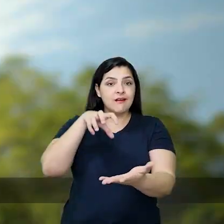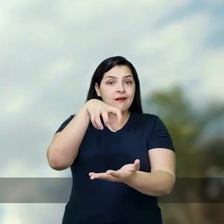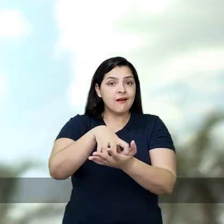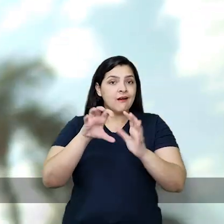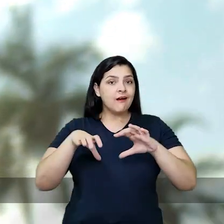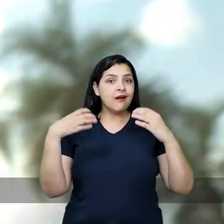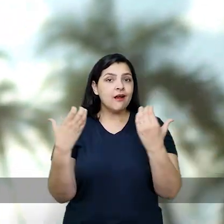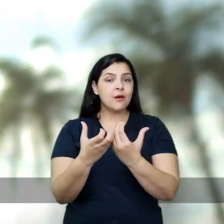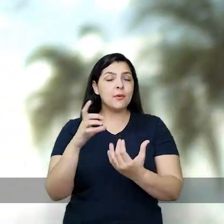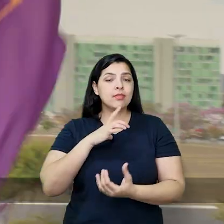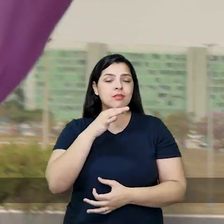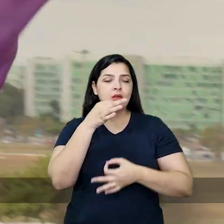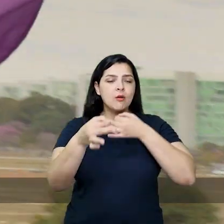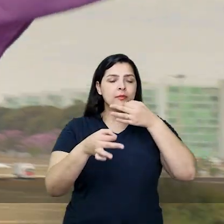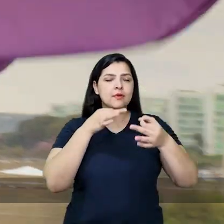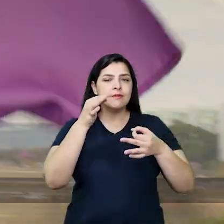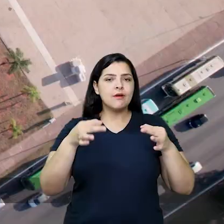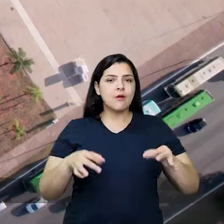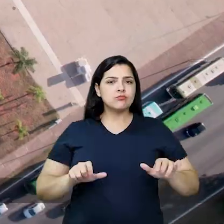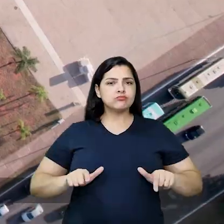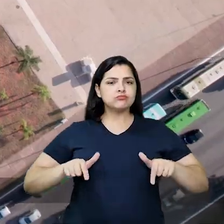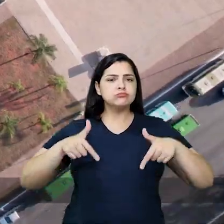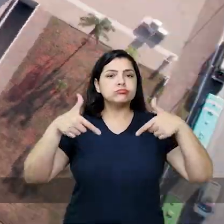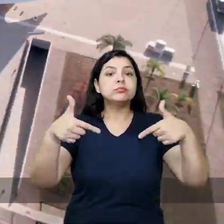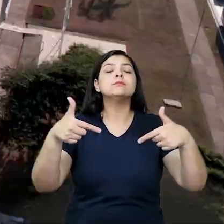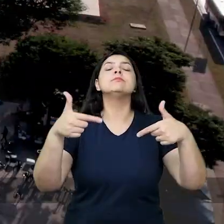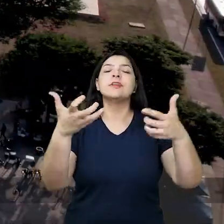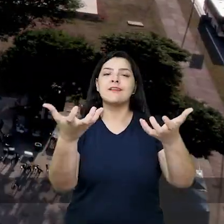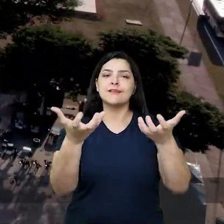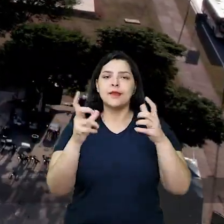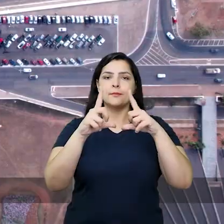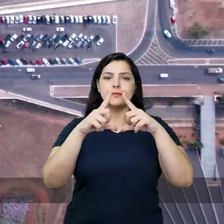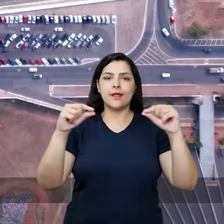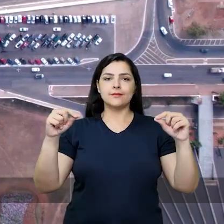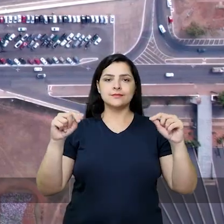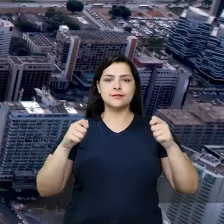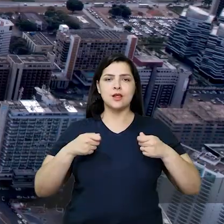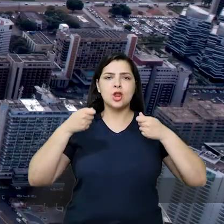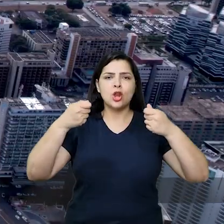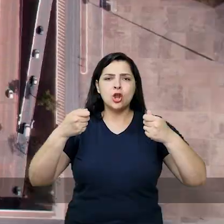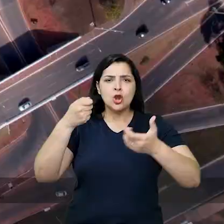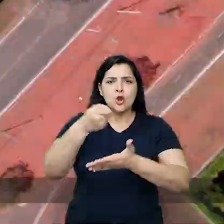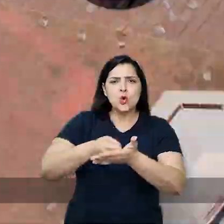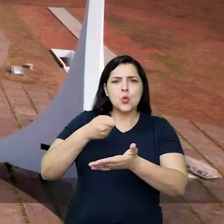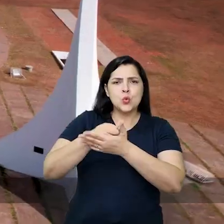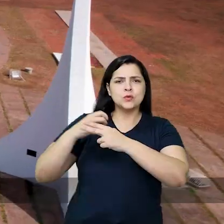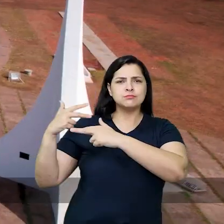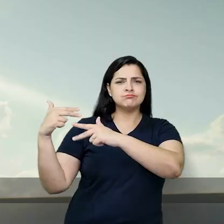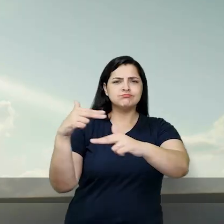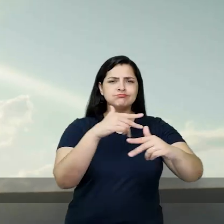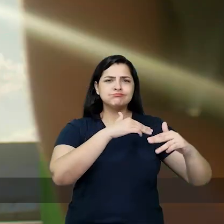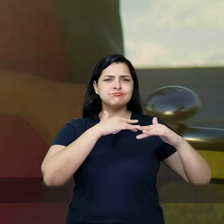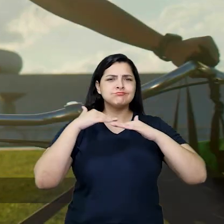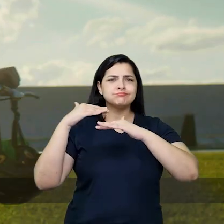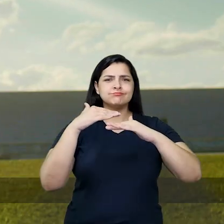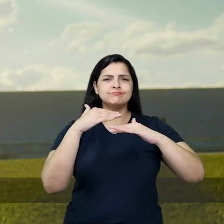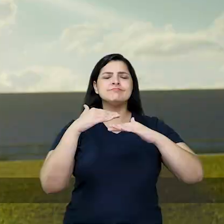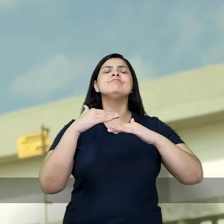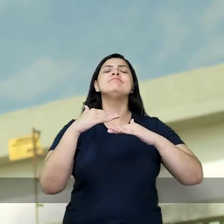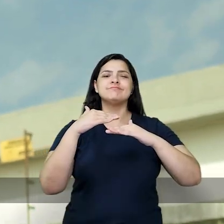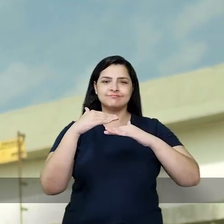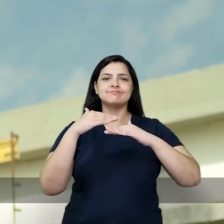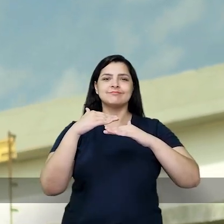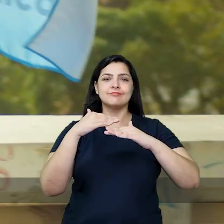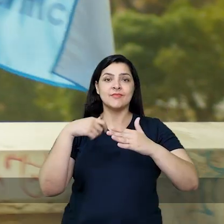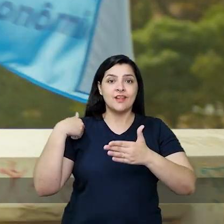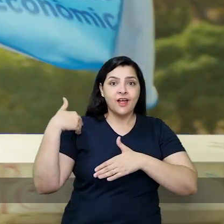encontram na Câmara Distrital com algo em comum. Querem o melhor para o Distrito Federal. O avanço que eu